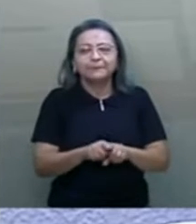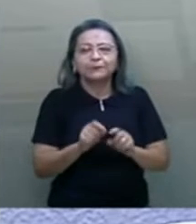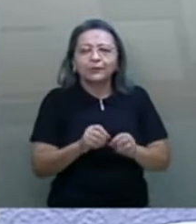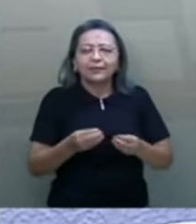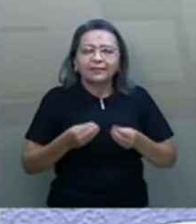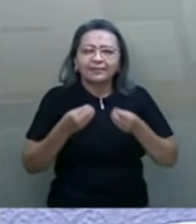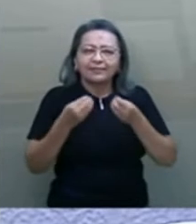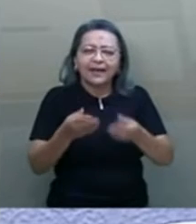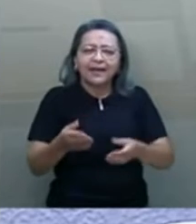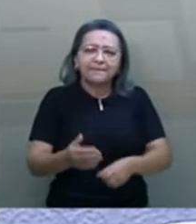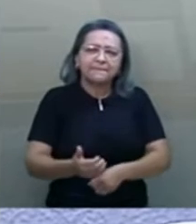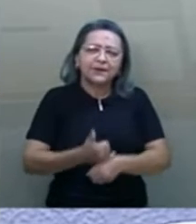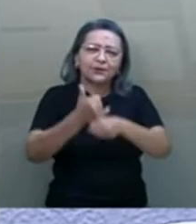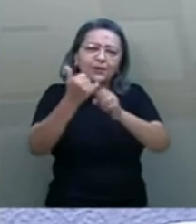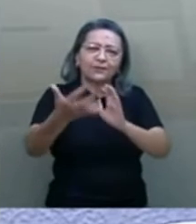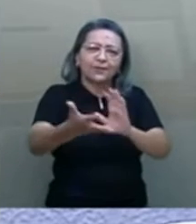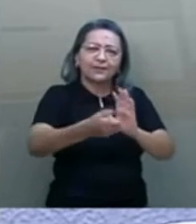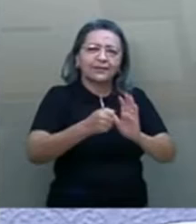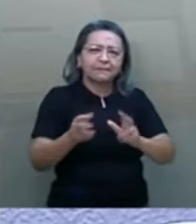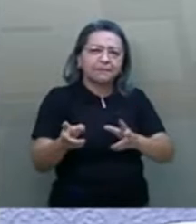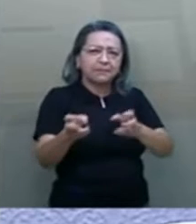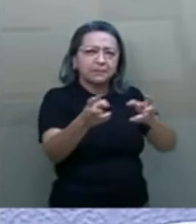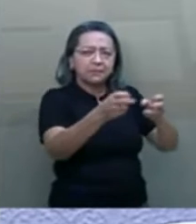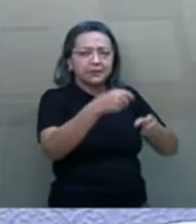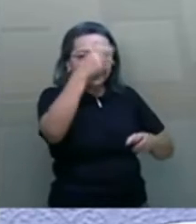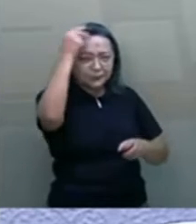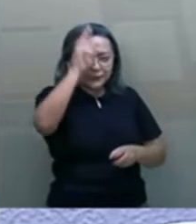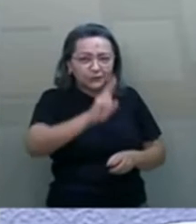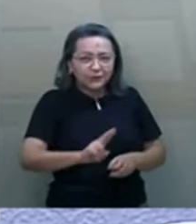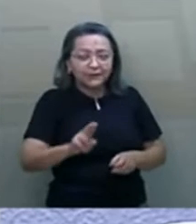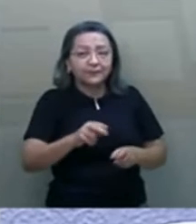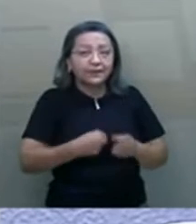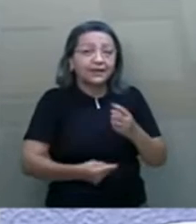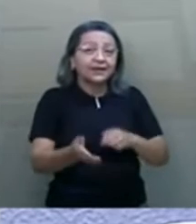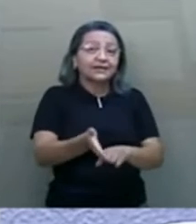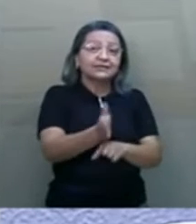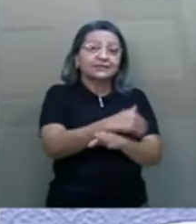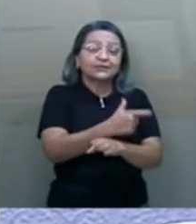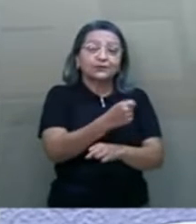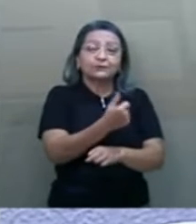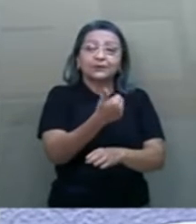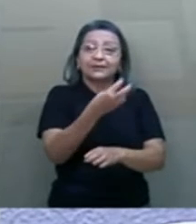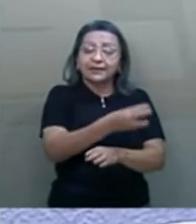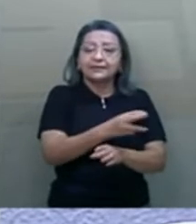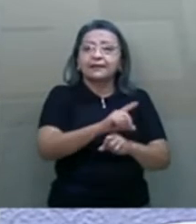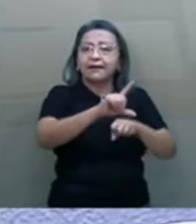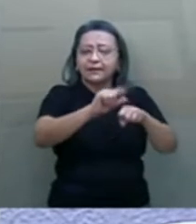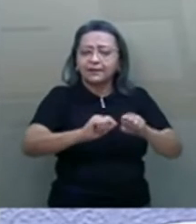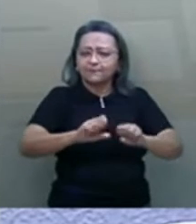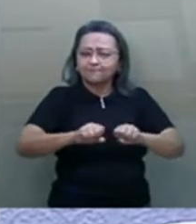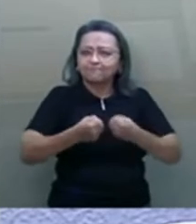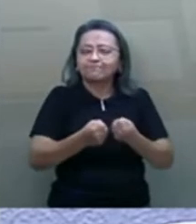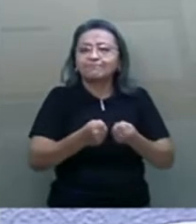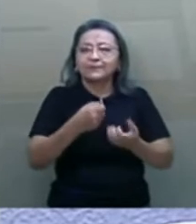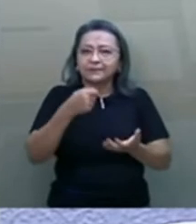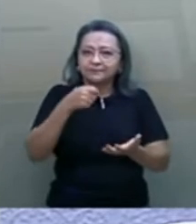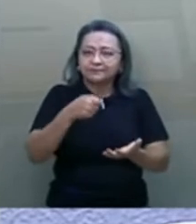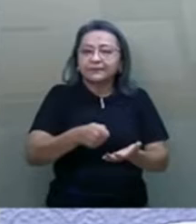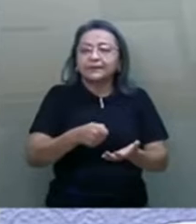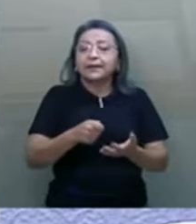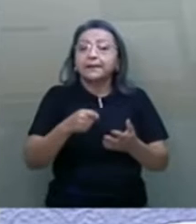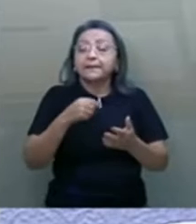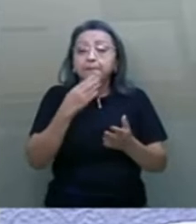dedicar a melhorar a qualidade na percepção do usuário. Desde 2013, a Anatel intensificou sua atuação em prol da